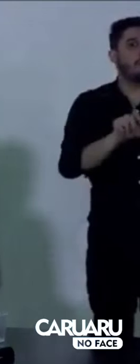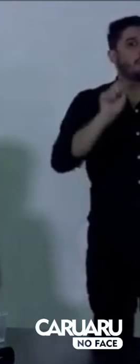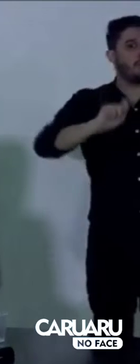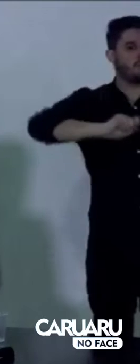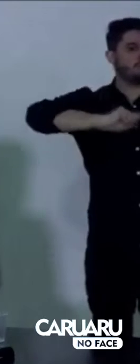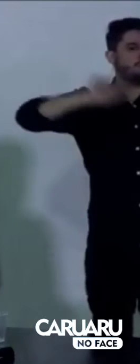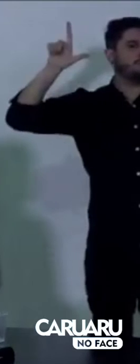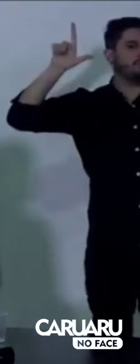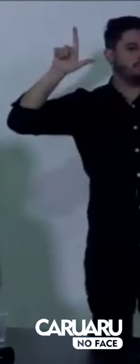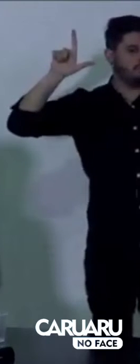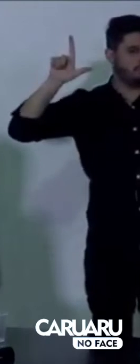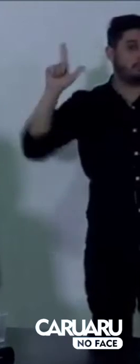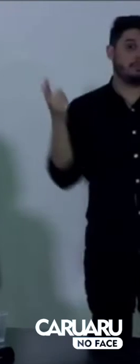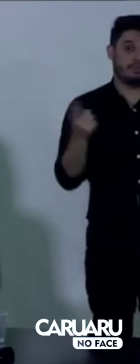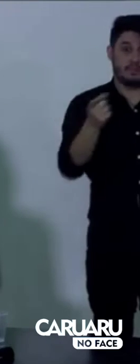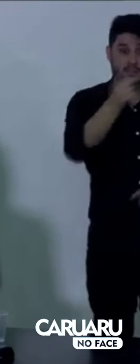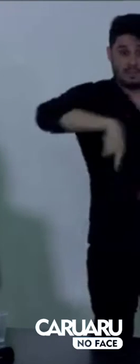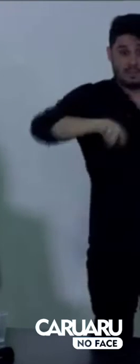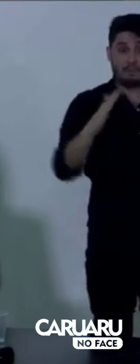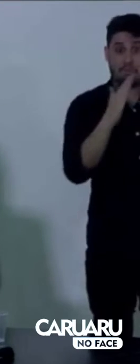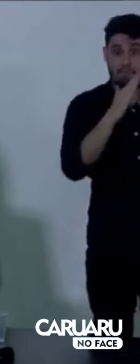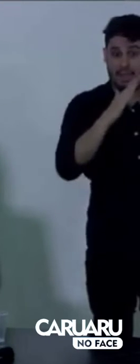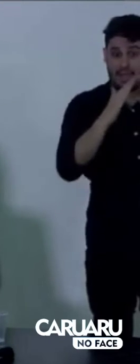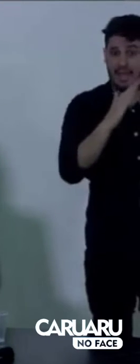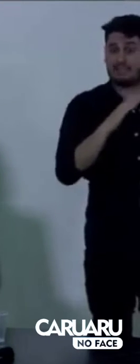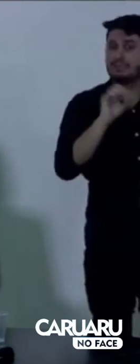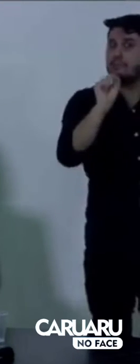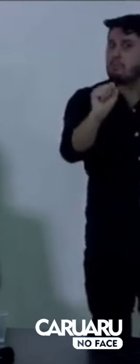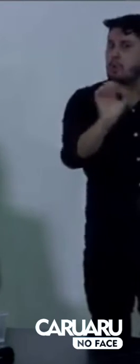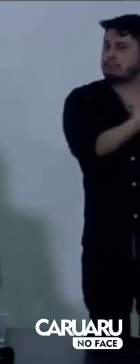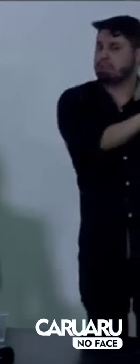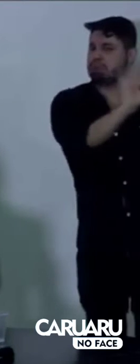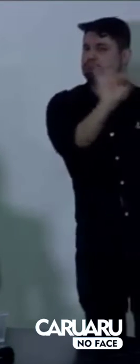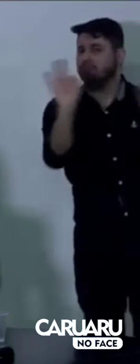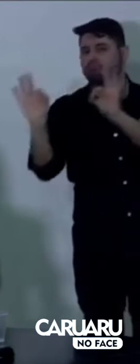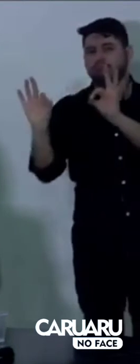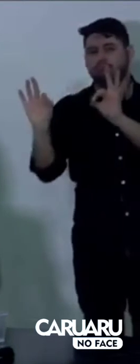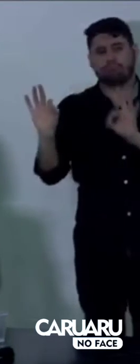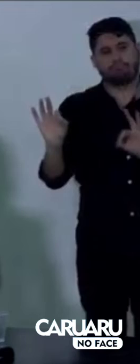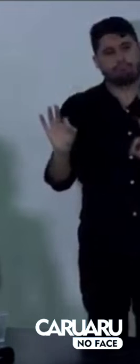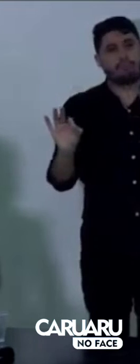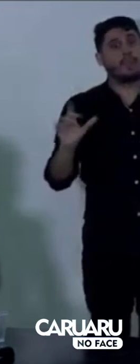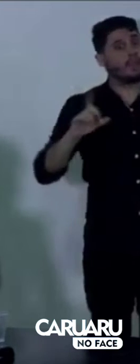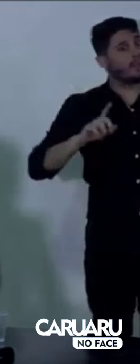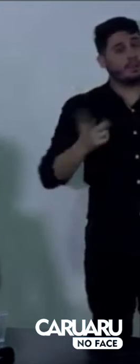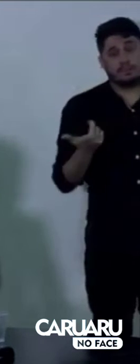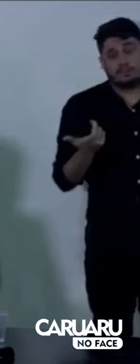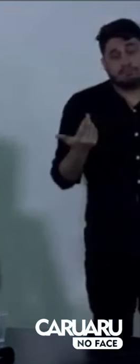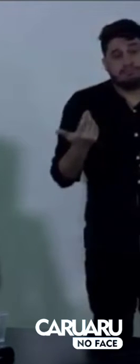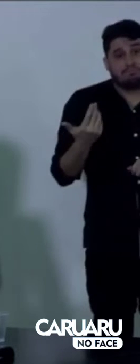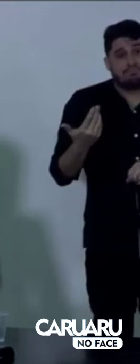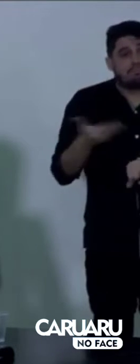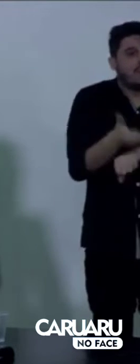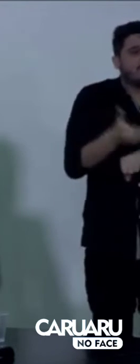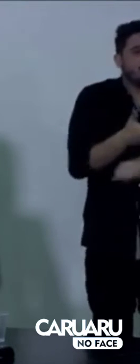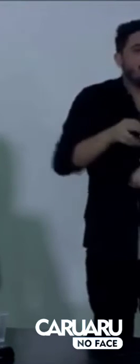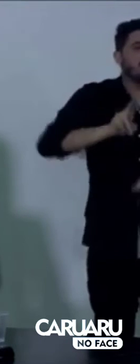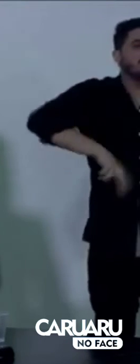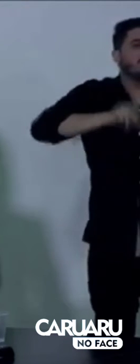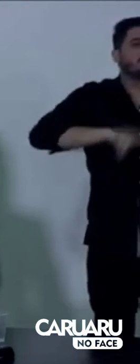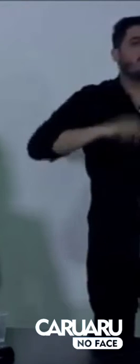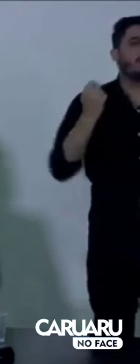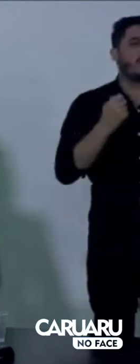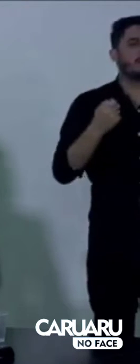possam, em casa, receber o São João de Caruaru, sem sair às ruas.